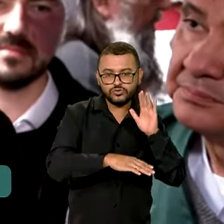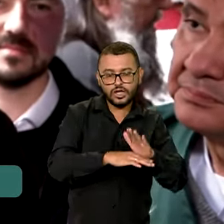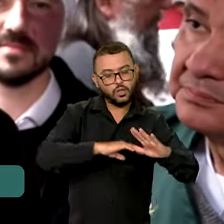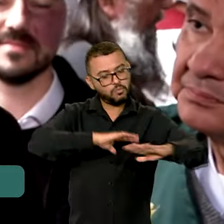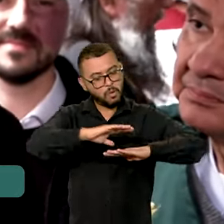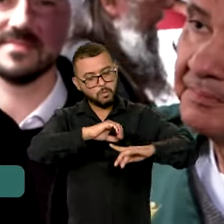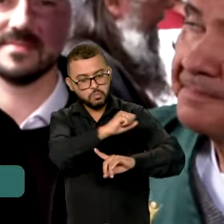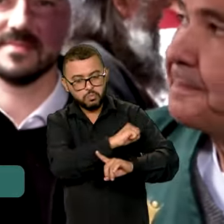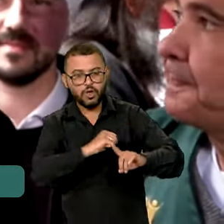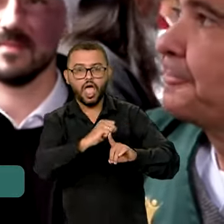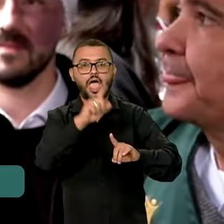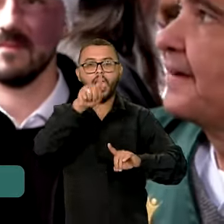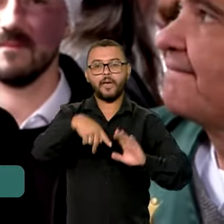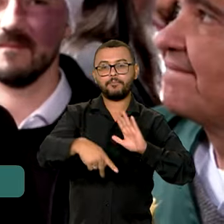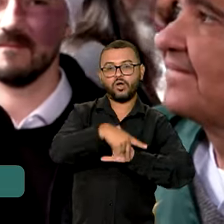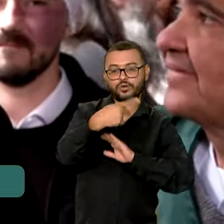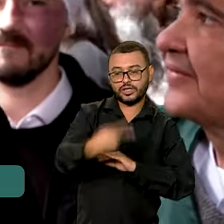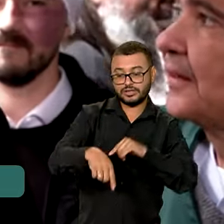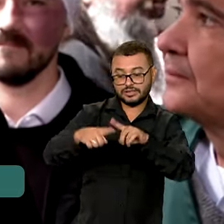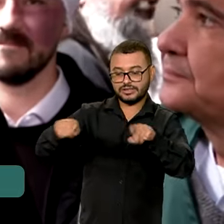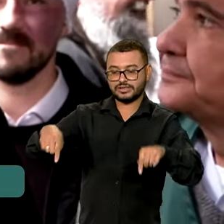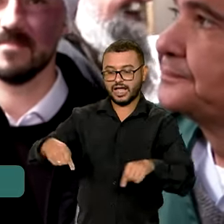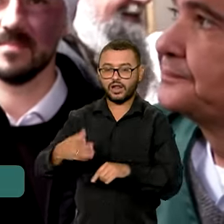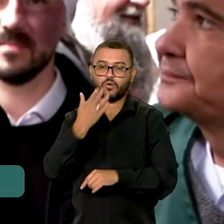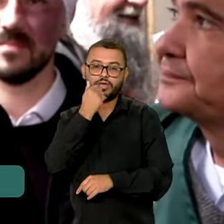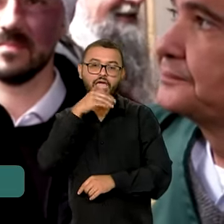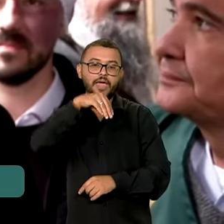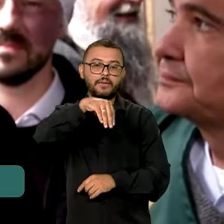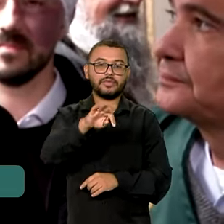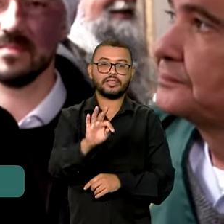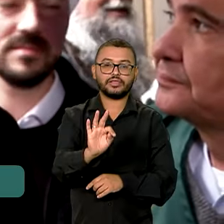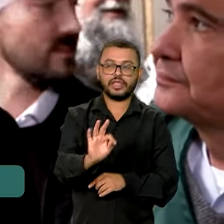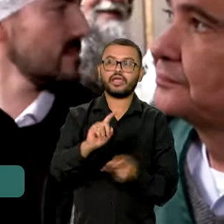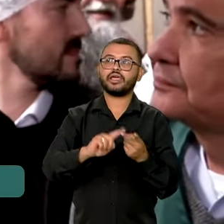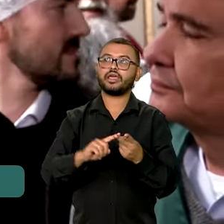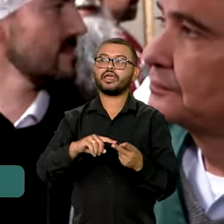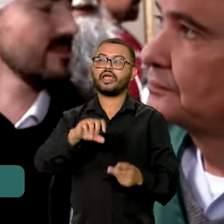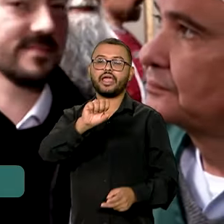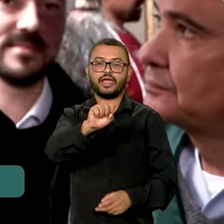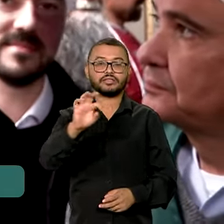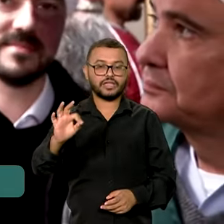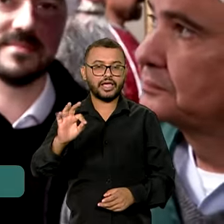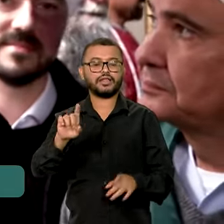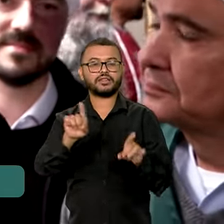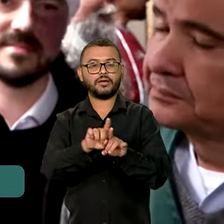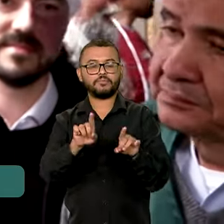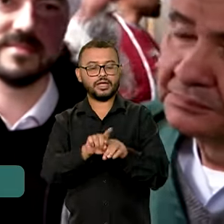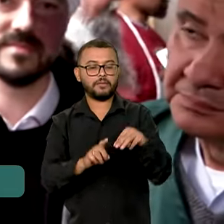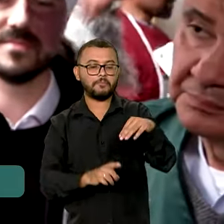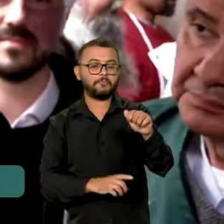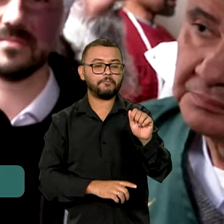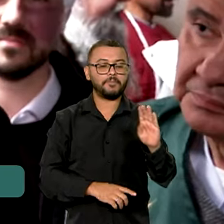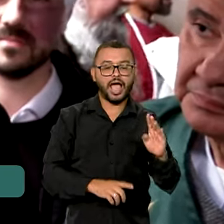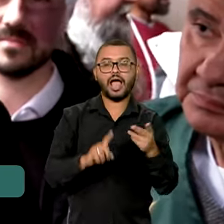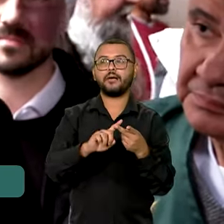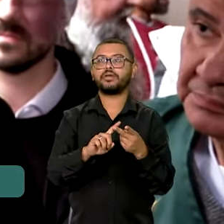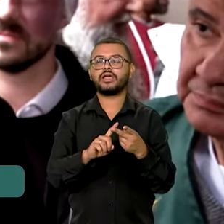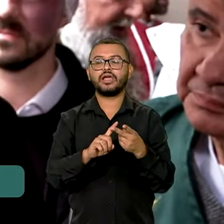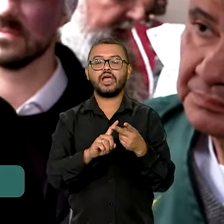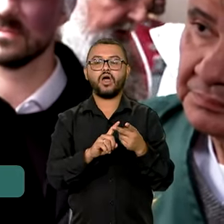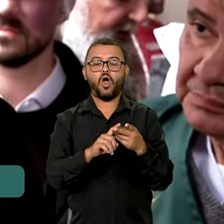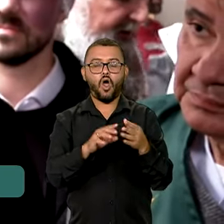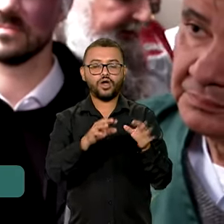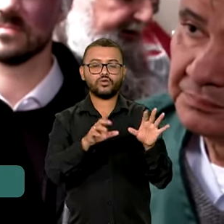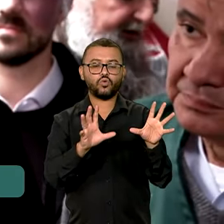sociais e, no caso dessa cozinha aqui, organizada pelo MTST com a ajuda do MAB e da Organização das